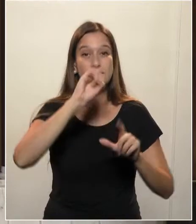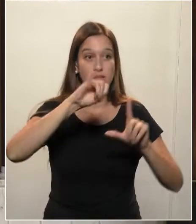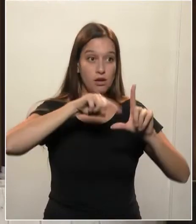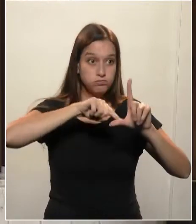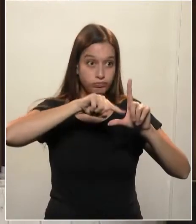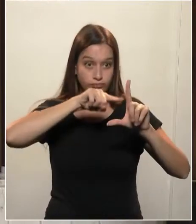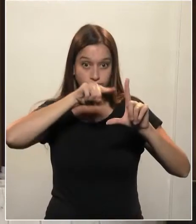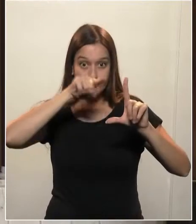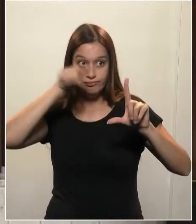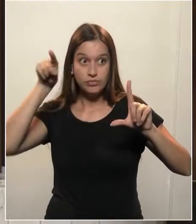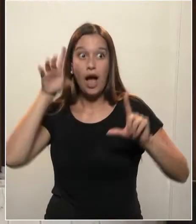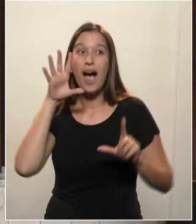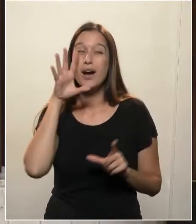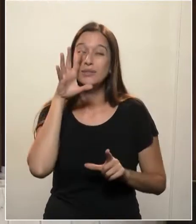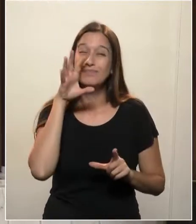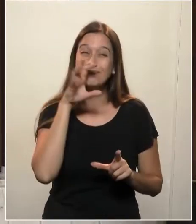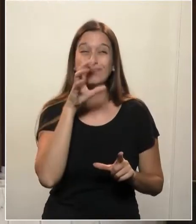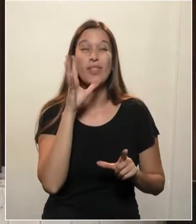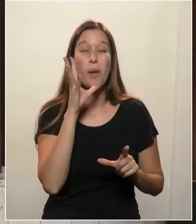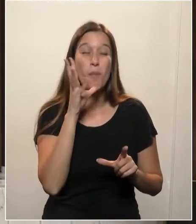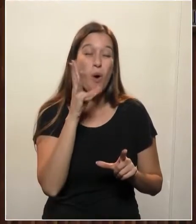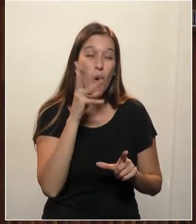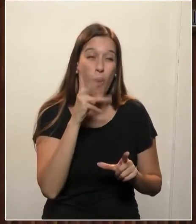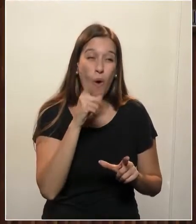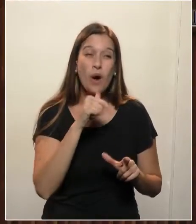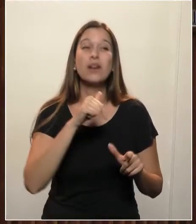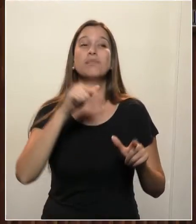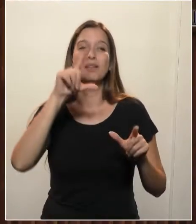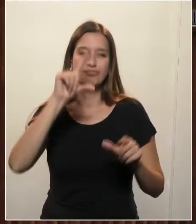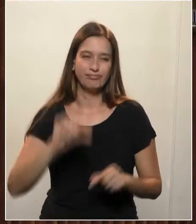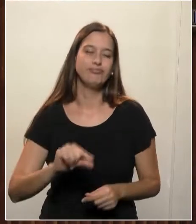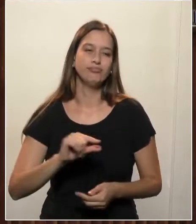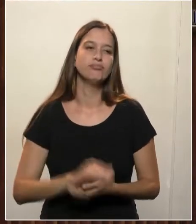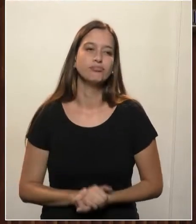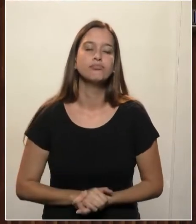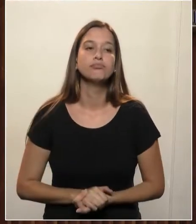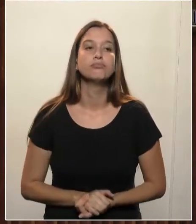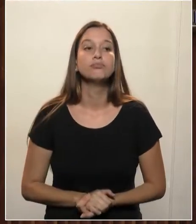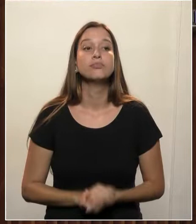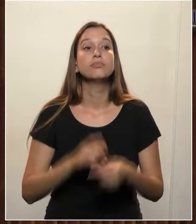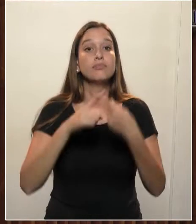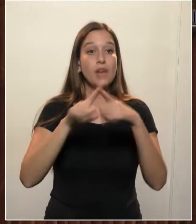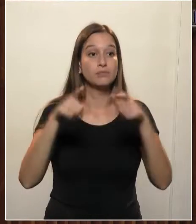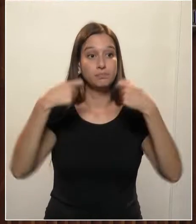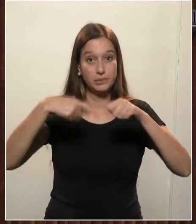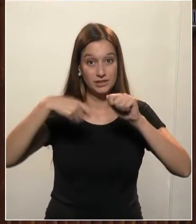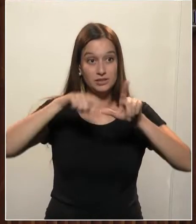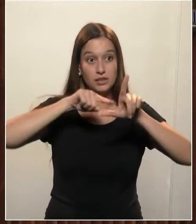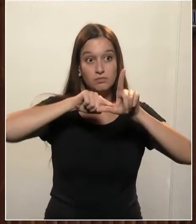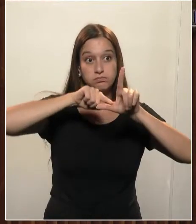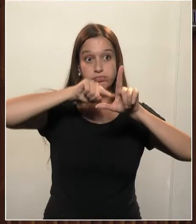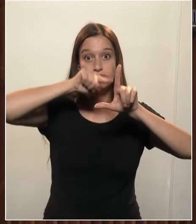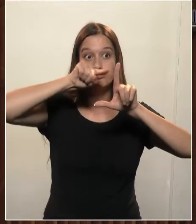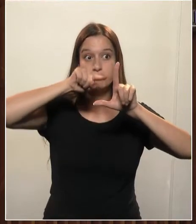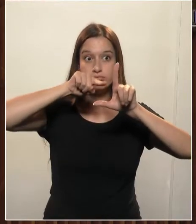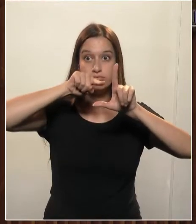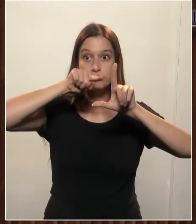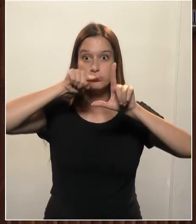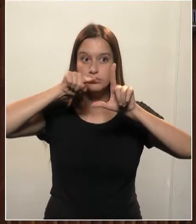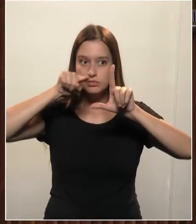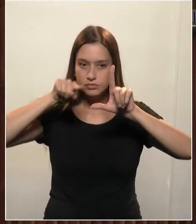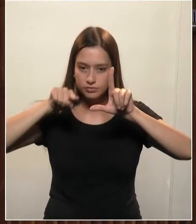tem que achatar a curva. Você vai ter casos, mas que o sistema de saúde vão ser casos que vão